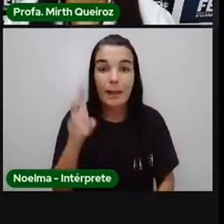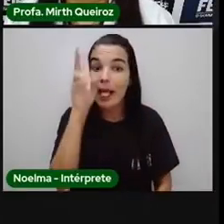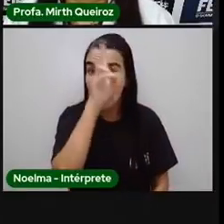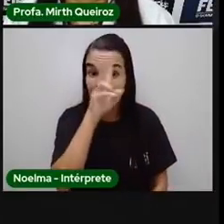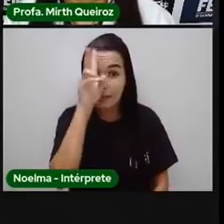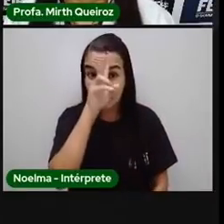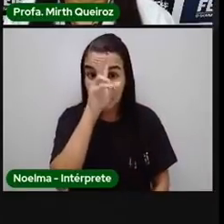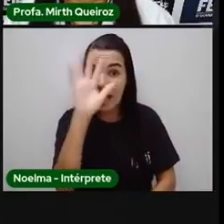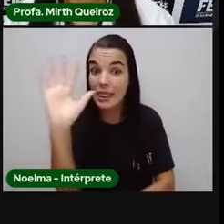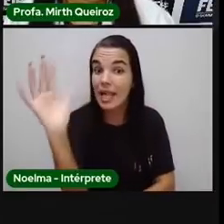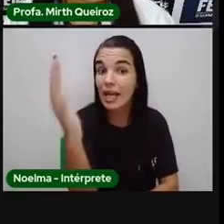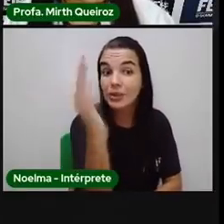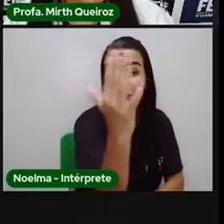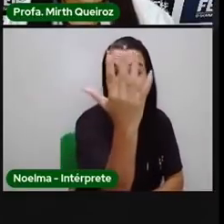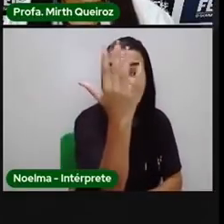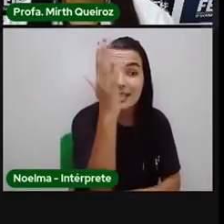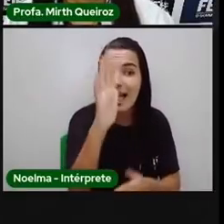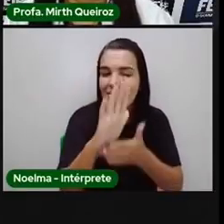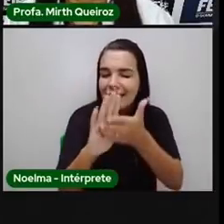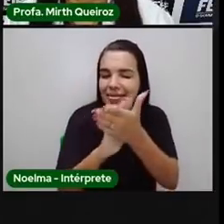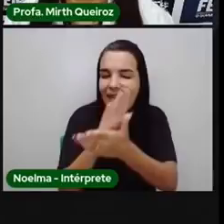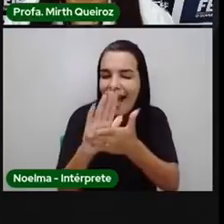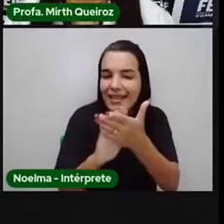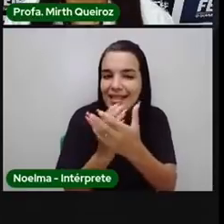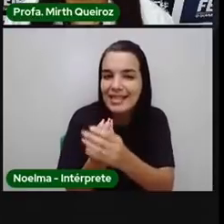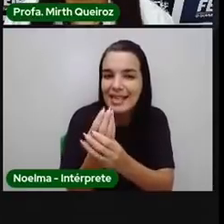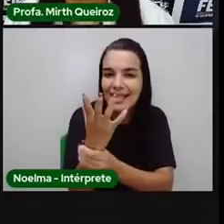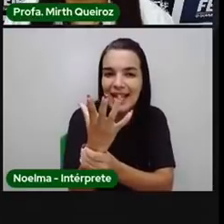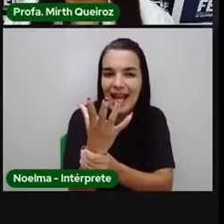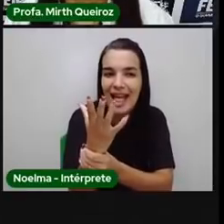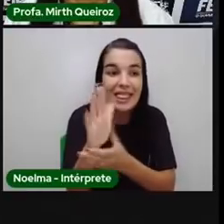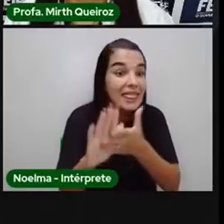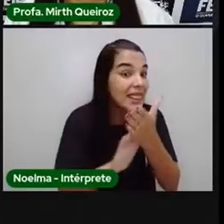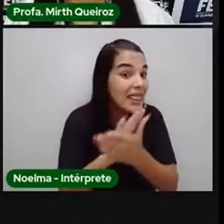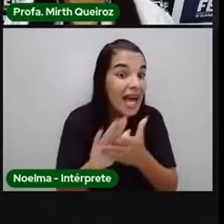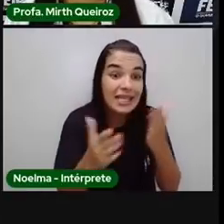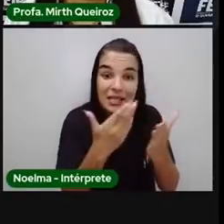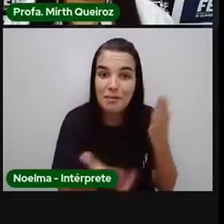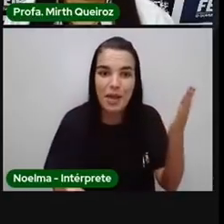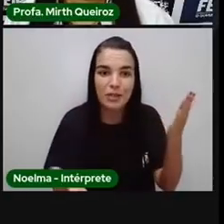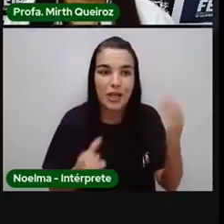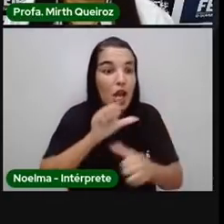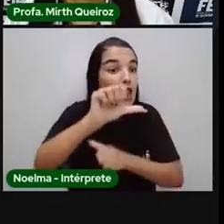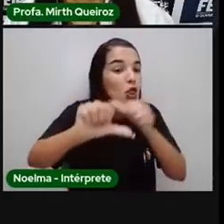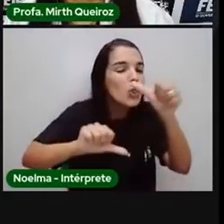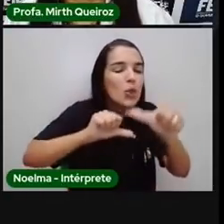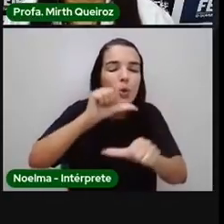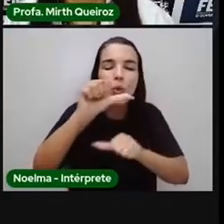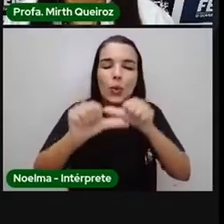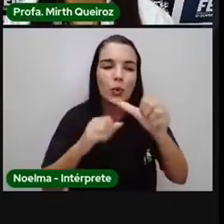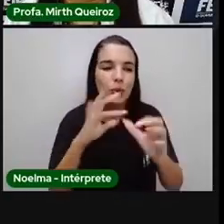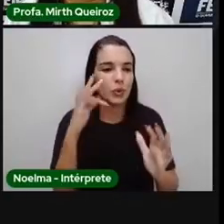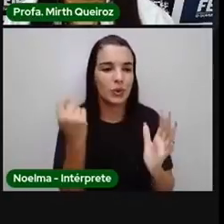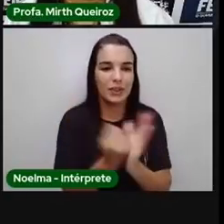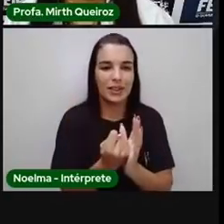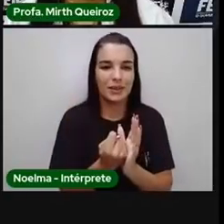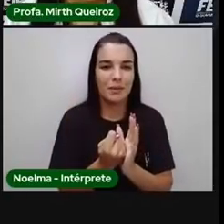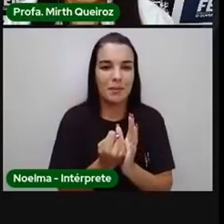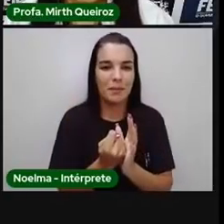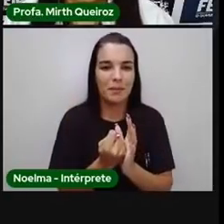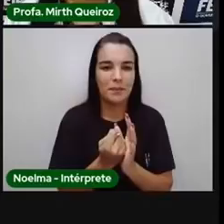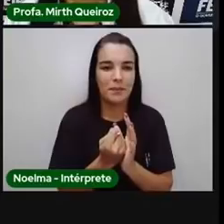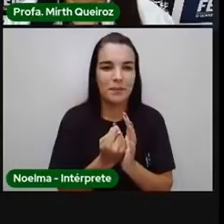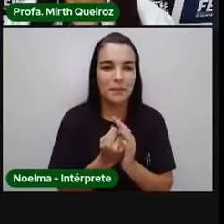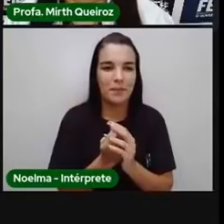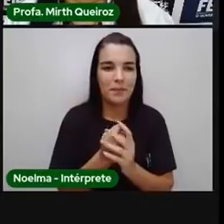Lembre-se. Na natureza, nada se pia, nada se perde e tudo se transforma, tá?